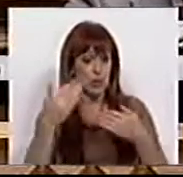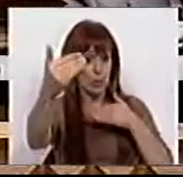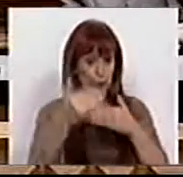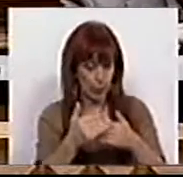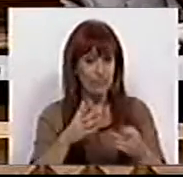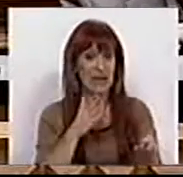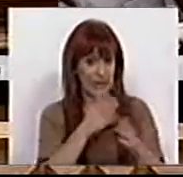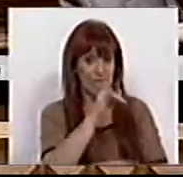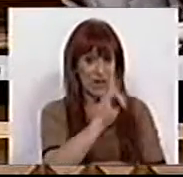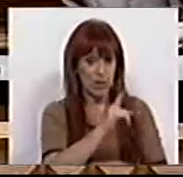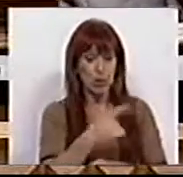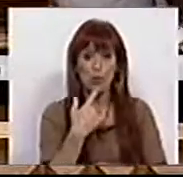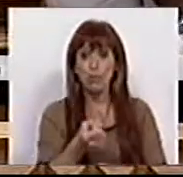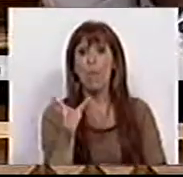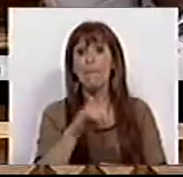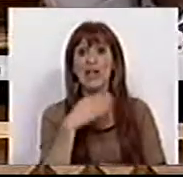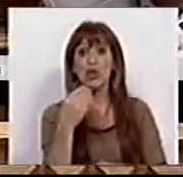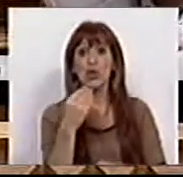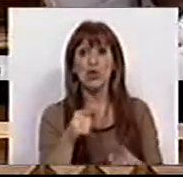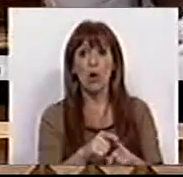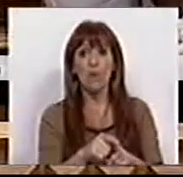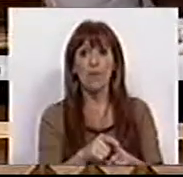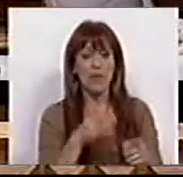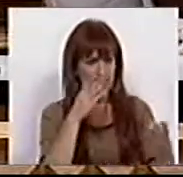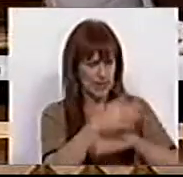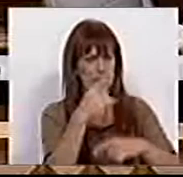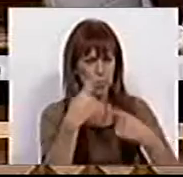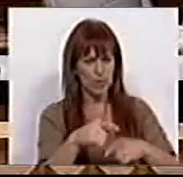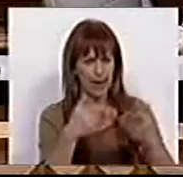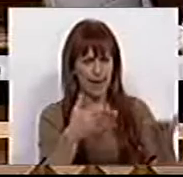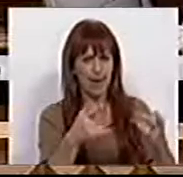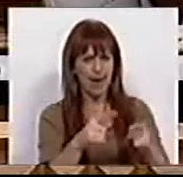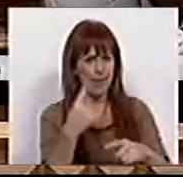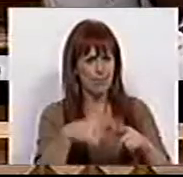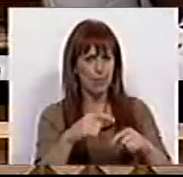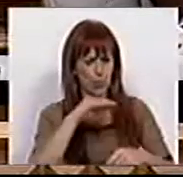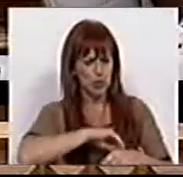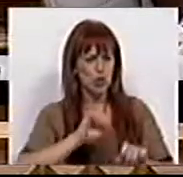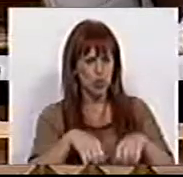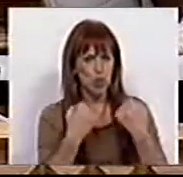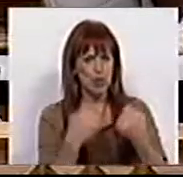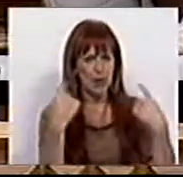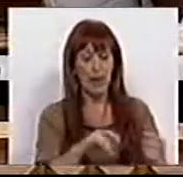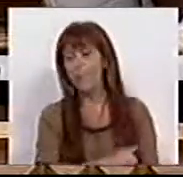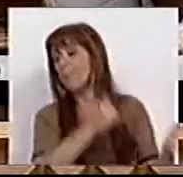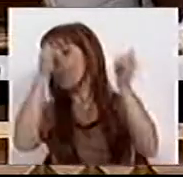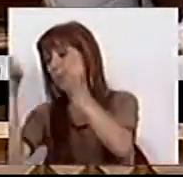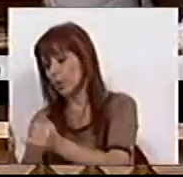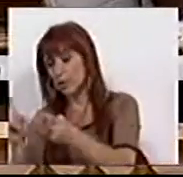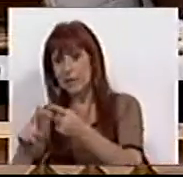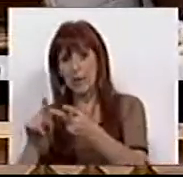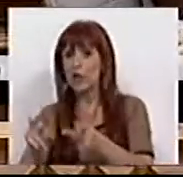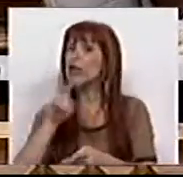E por esta via, muito mais jovens terão acesso a esta prestação social. Por outro lado,